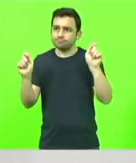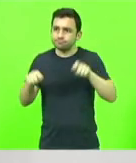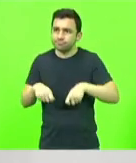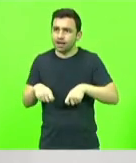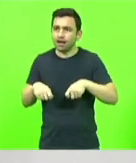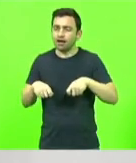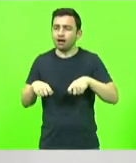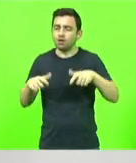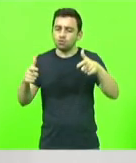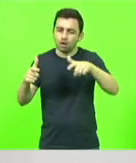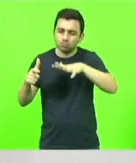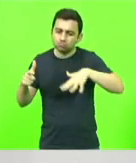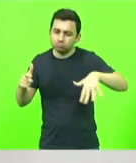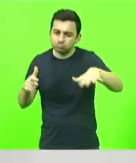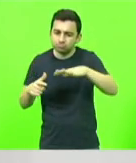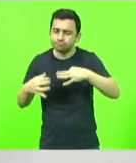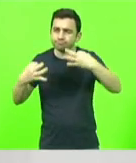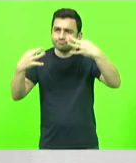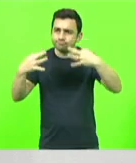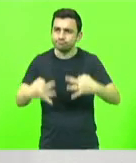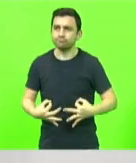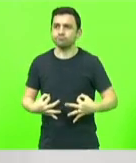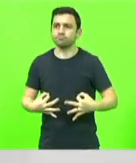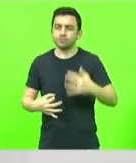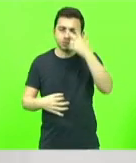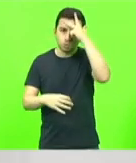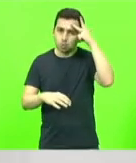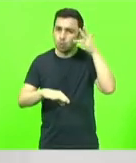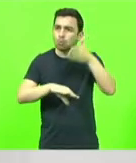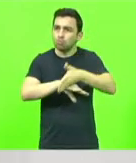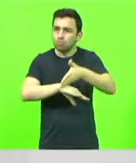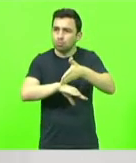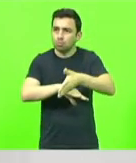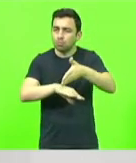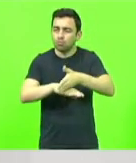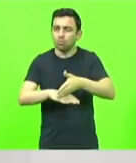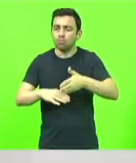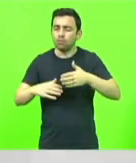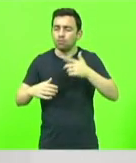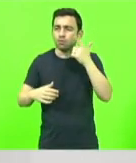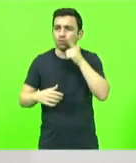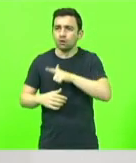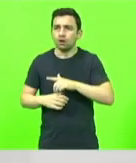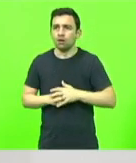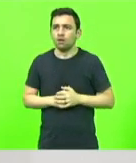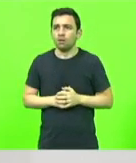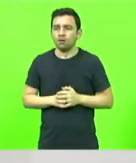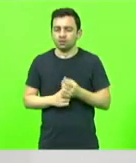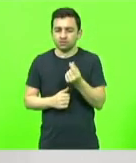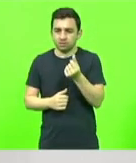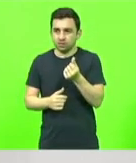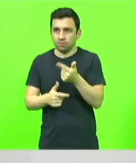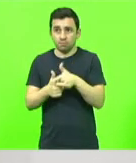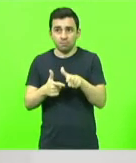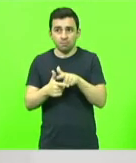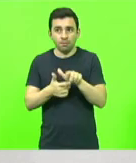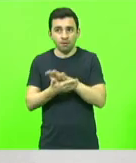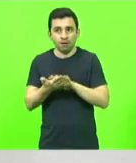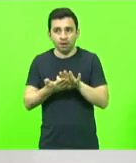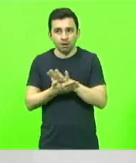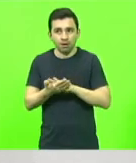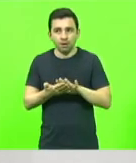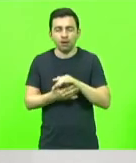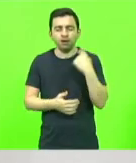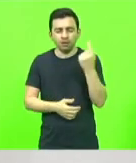digno para todos que frequentam. Dinheiro não é o problema, nós